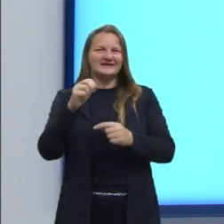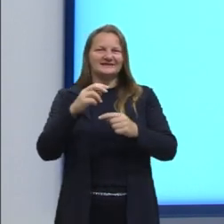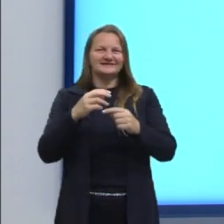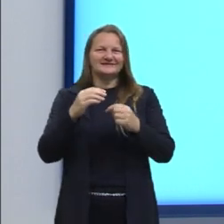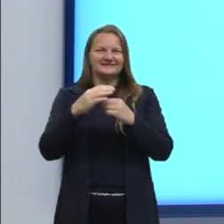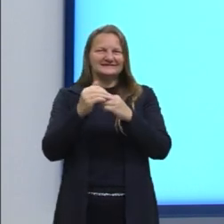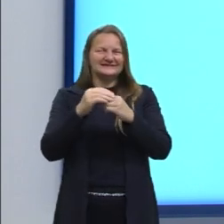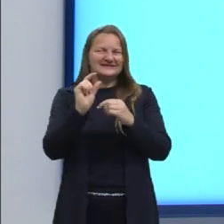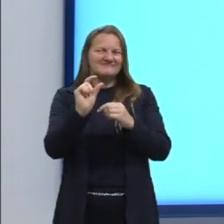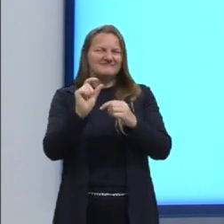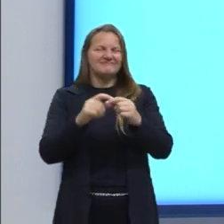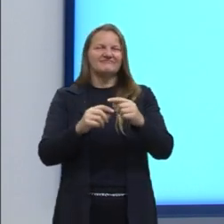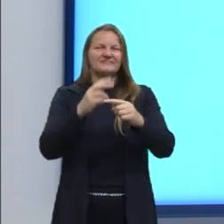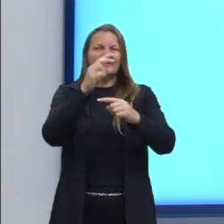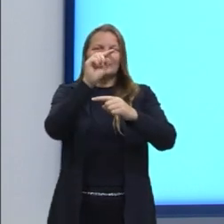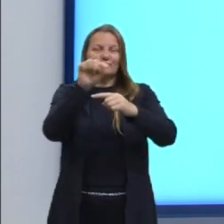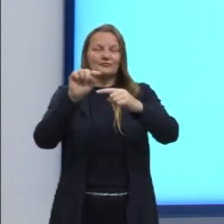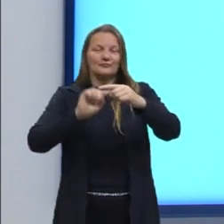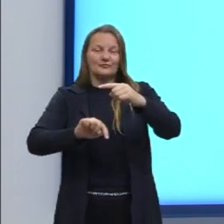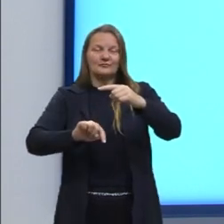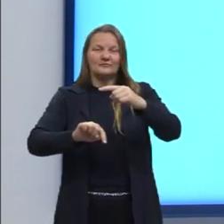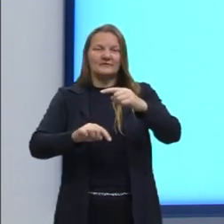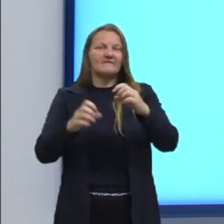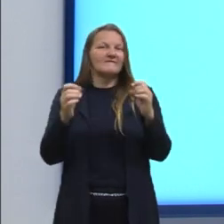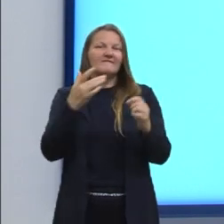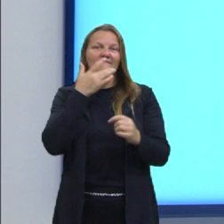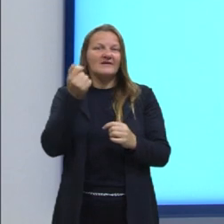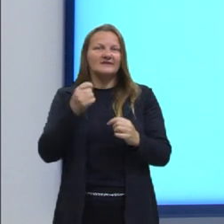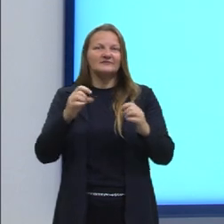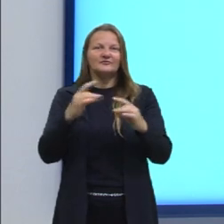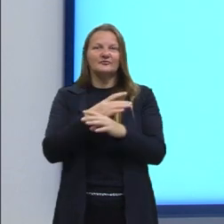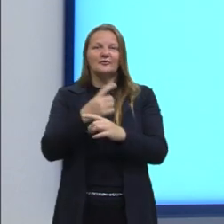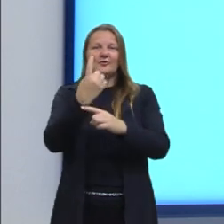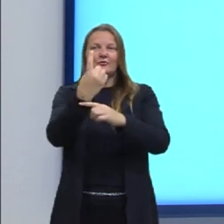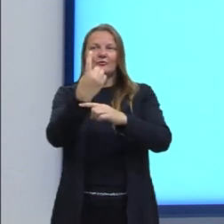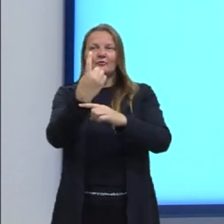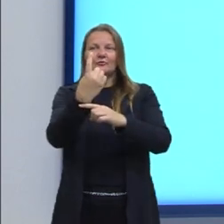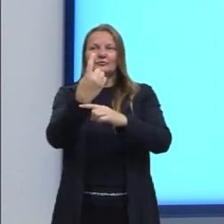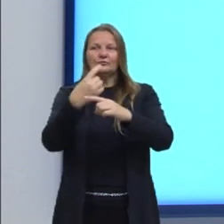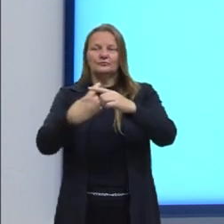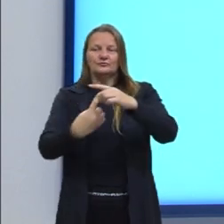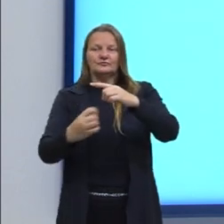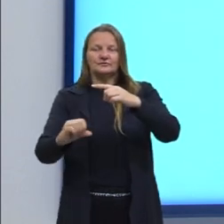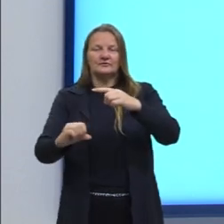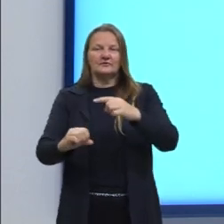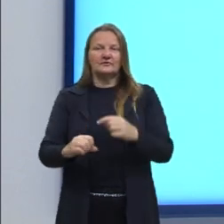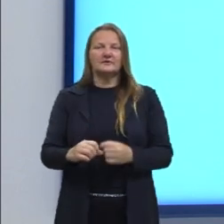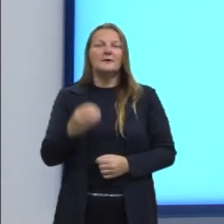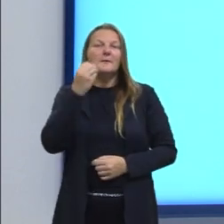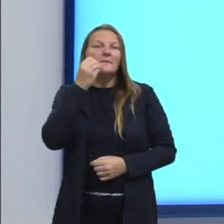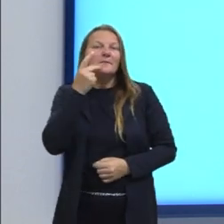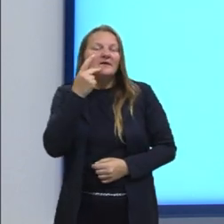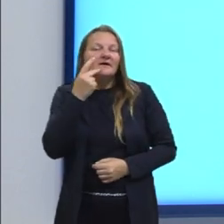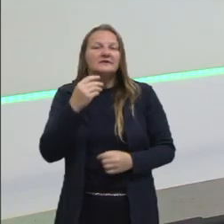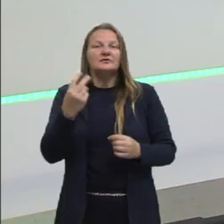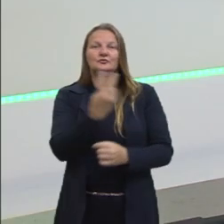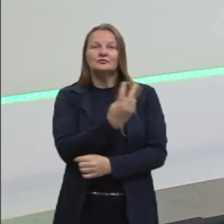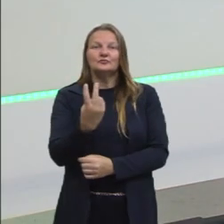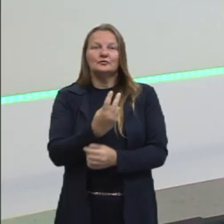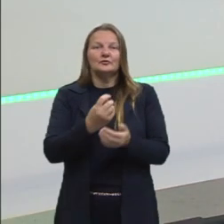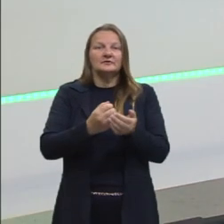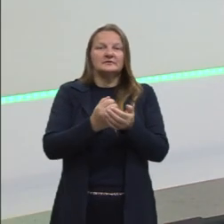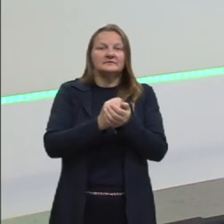simplificado por 20. E no denominador resta o 19. Então, a probabilidade de ambos os